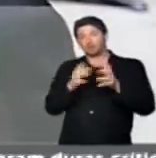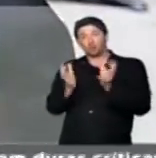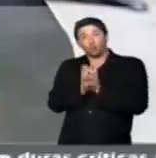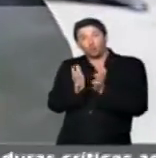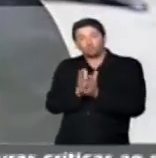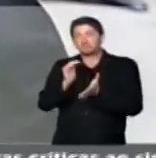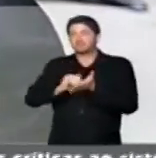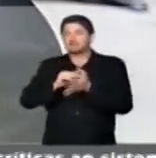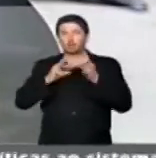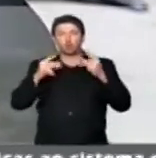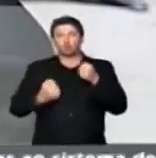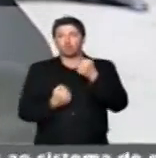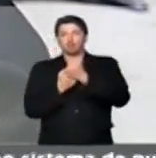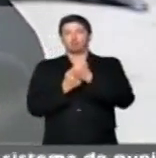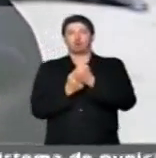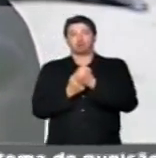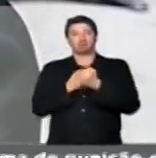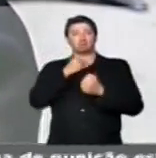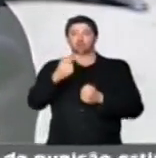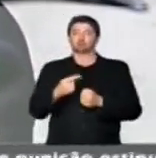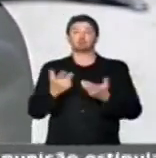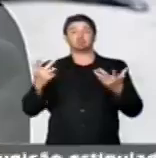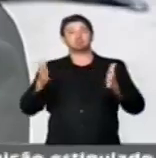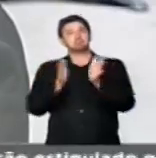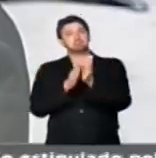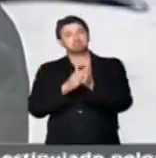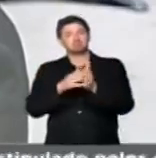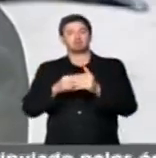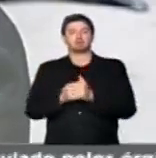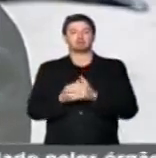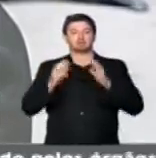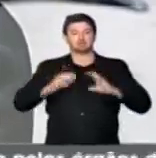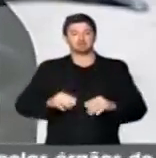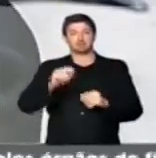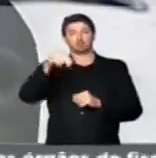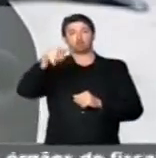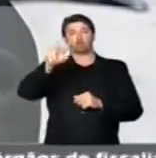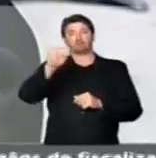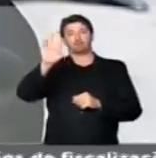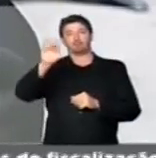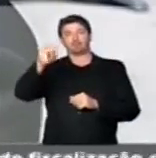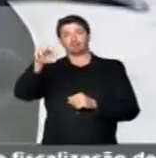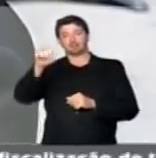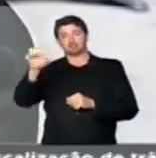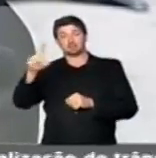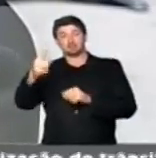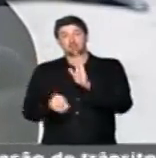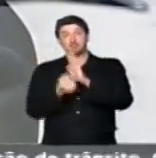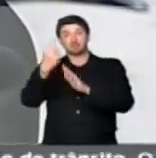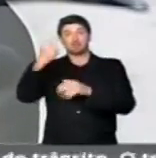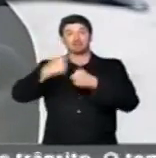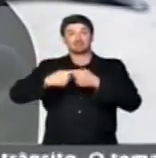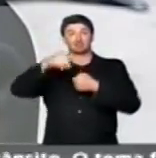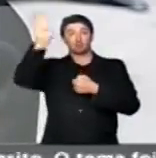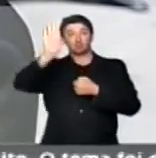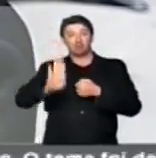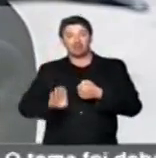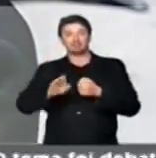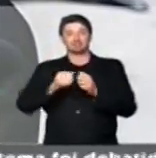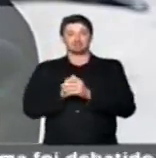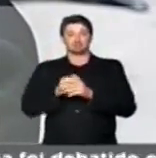equipe de secretários não colaborar, não vai adiante. Então, parabéns ao cidadão de Nova Venecia, que é o primeiro município do Brasil